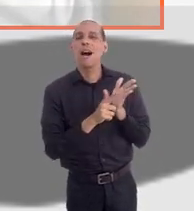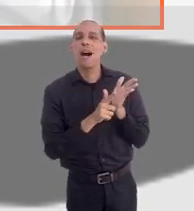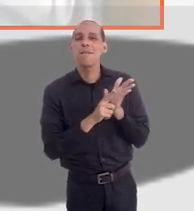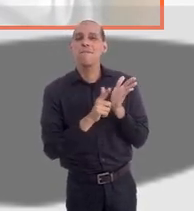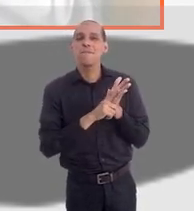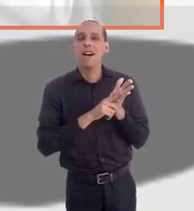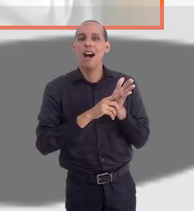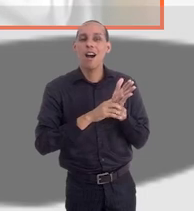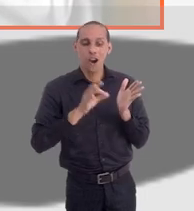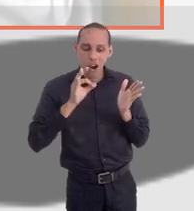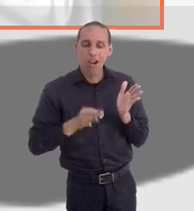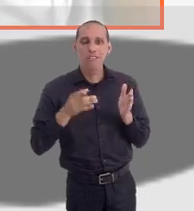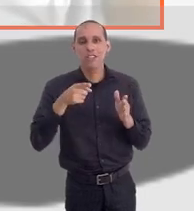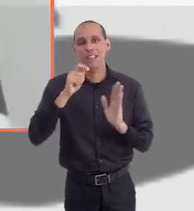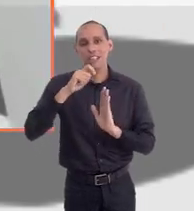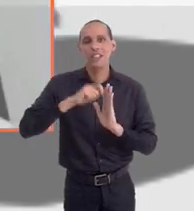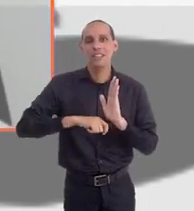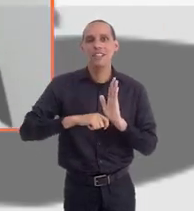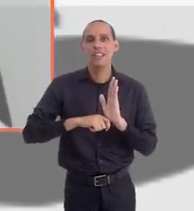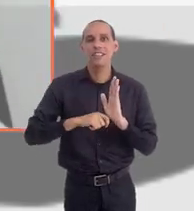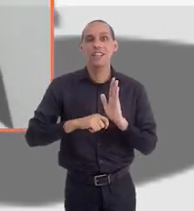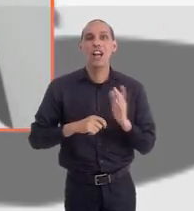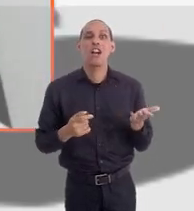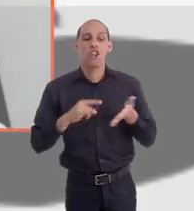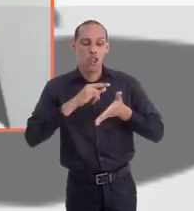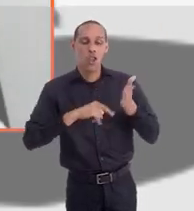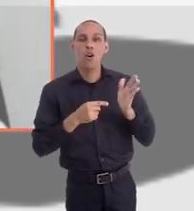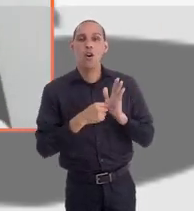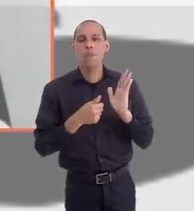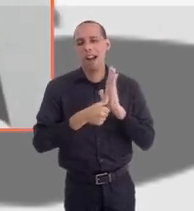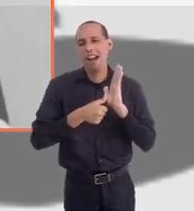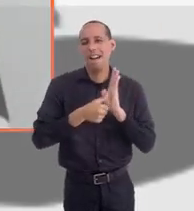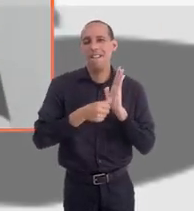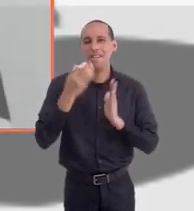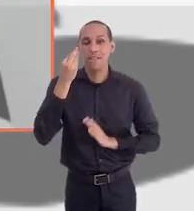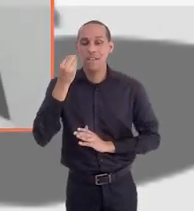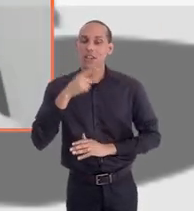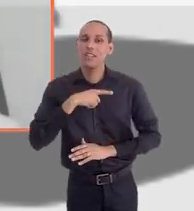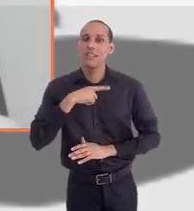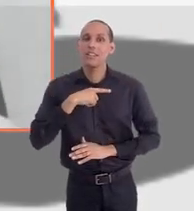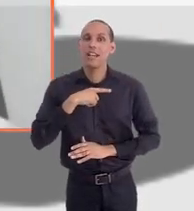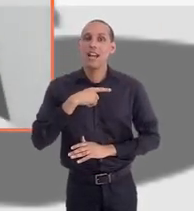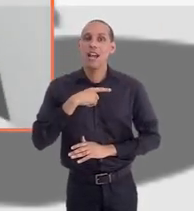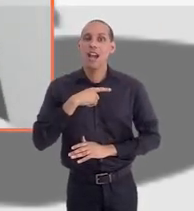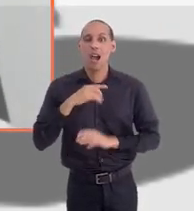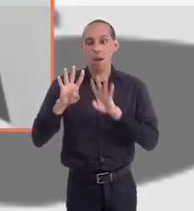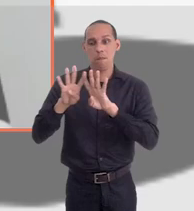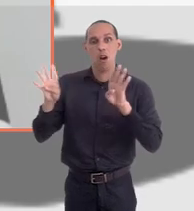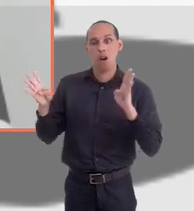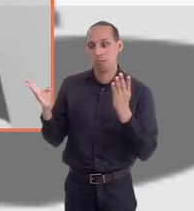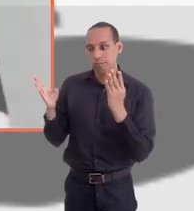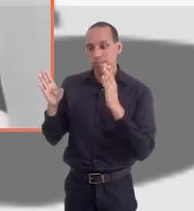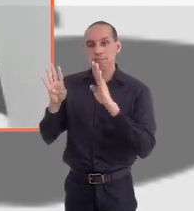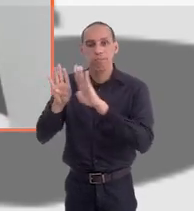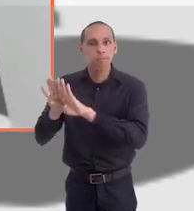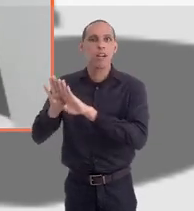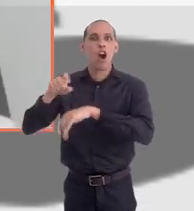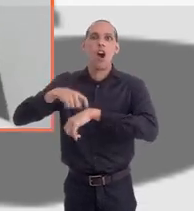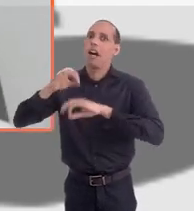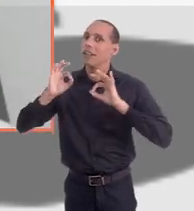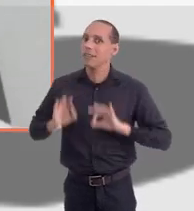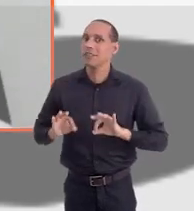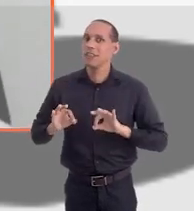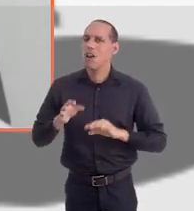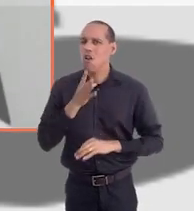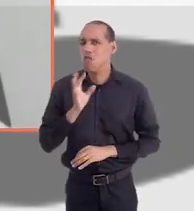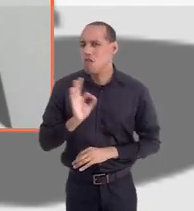Documento de identidade com foto, não pode esquecer. Chega com antecedência, porque o portão vai ser fechado, vai ser fechado mesmo no horário previamente determinado. Se não